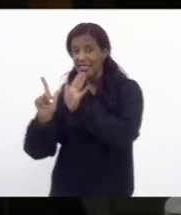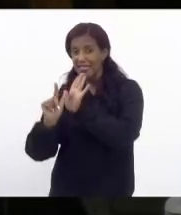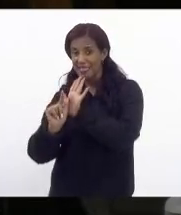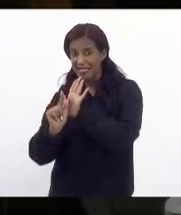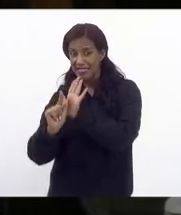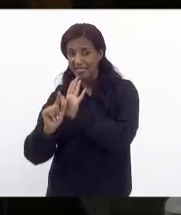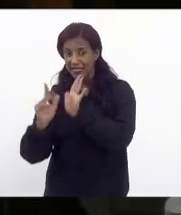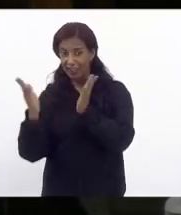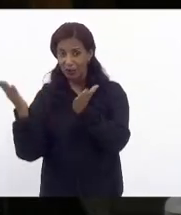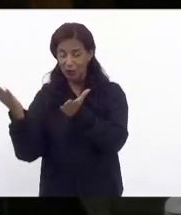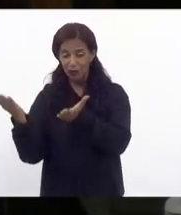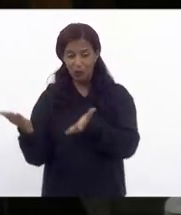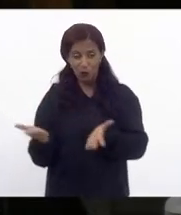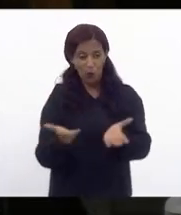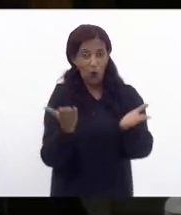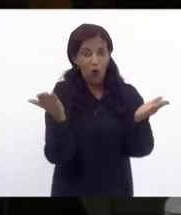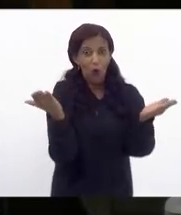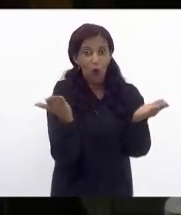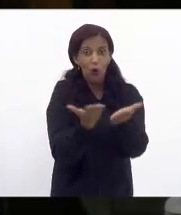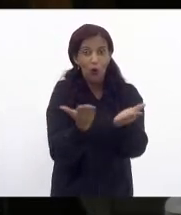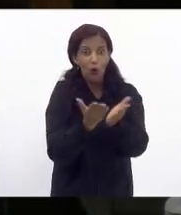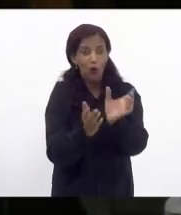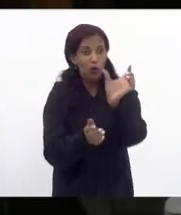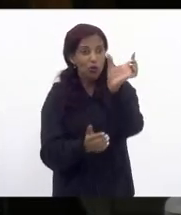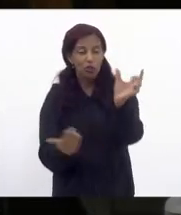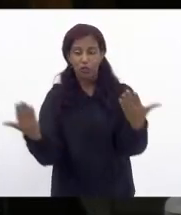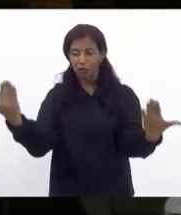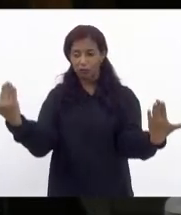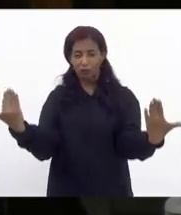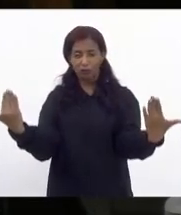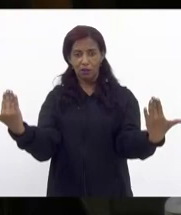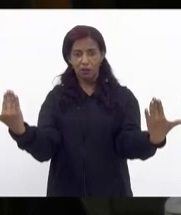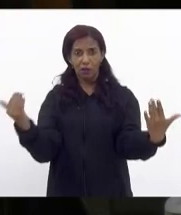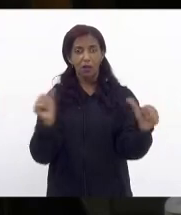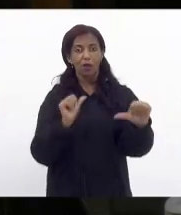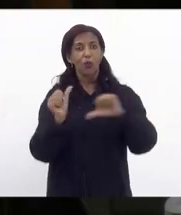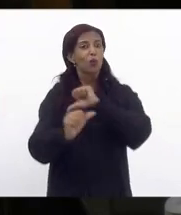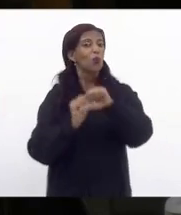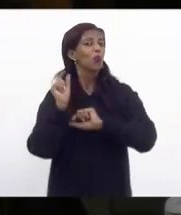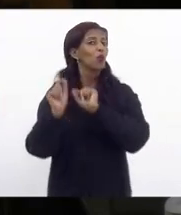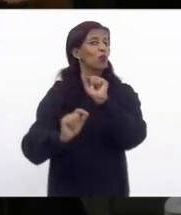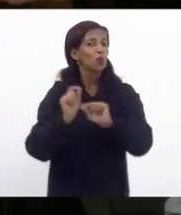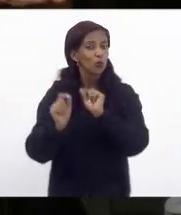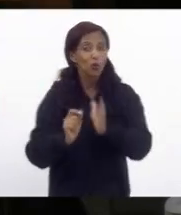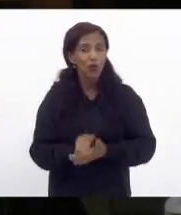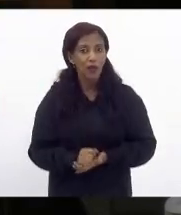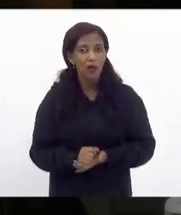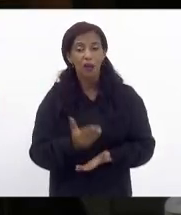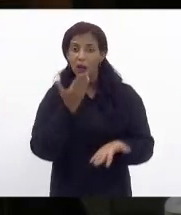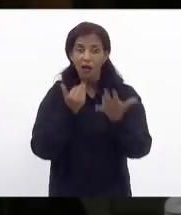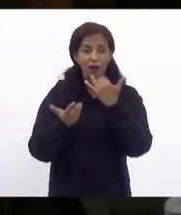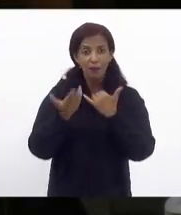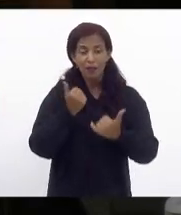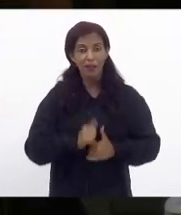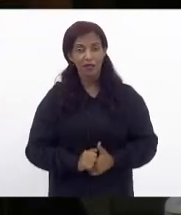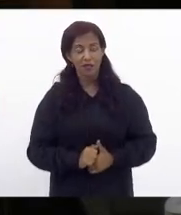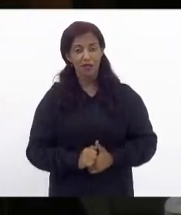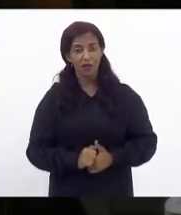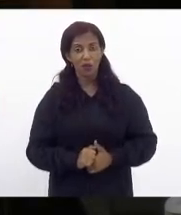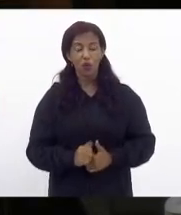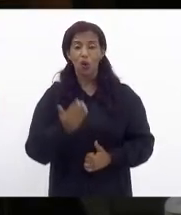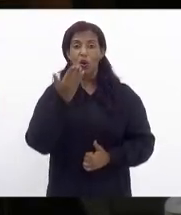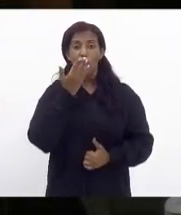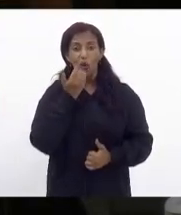Brasil nos tempos atuais o que que mudou basicamente alimentação comíamos todos